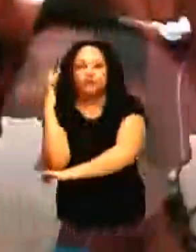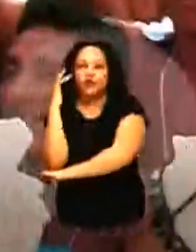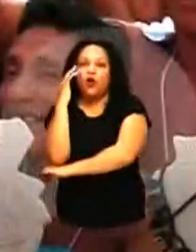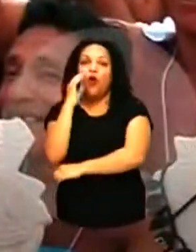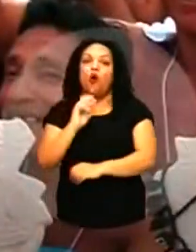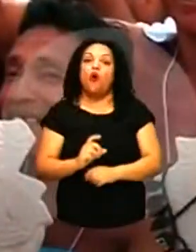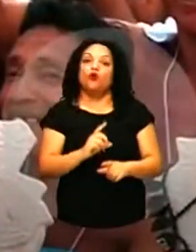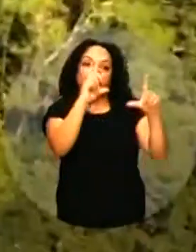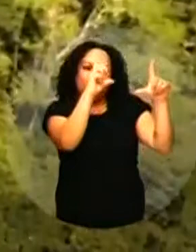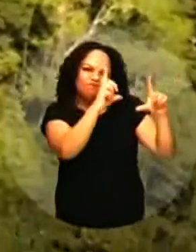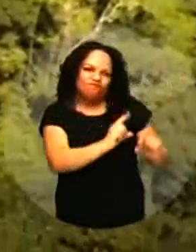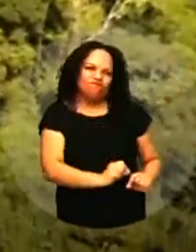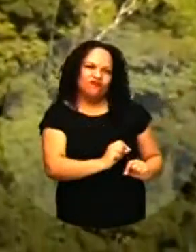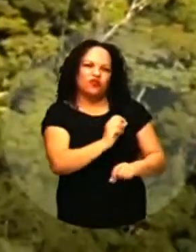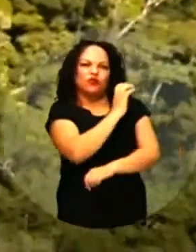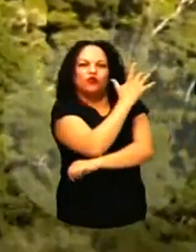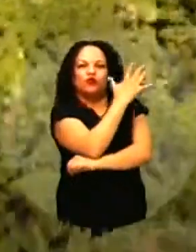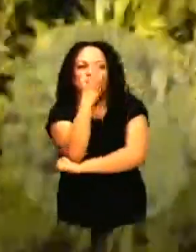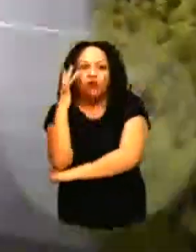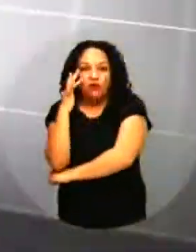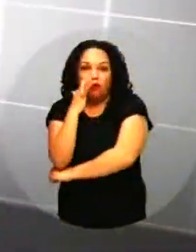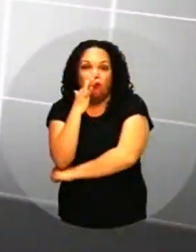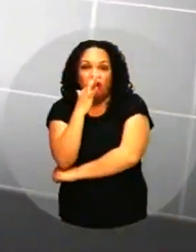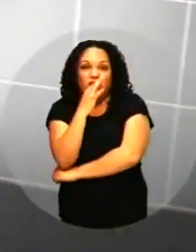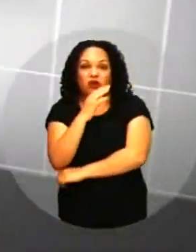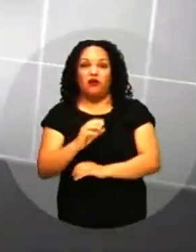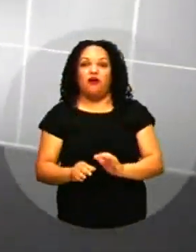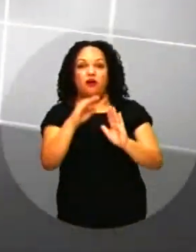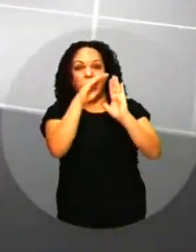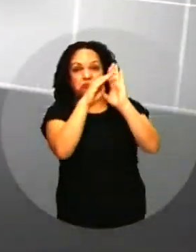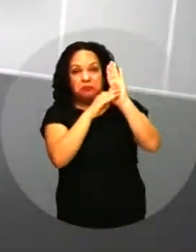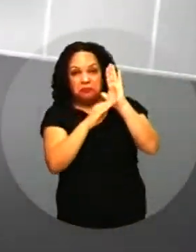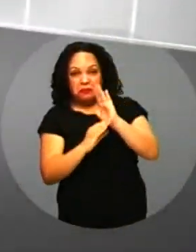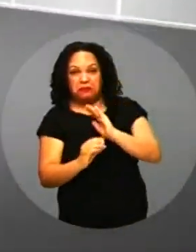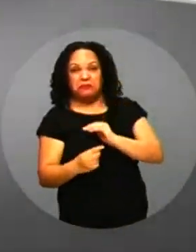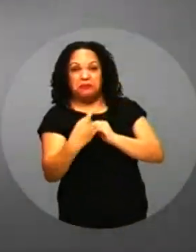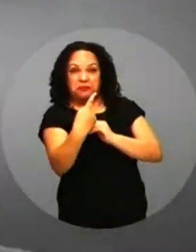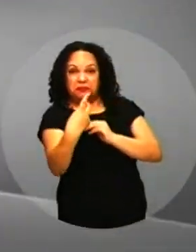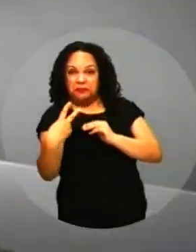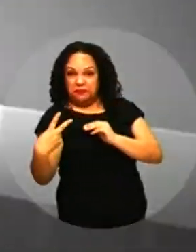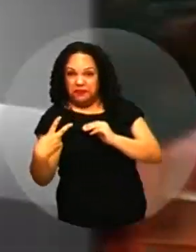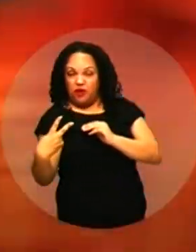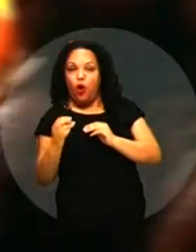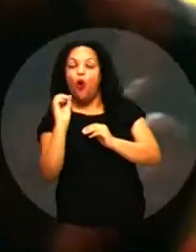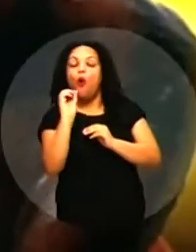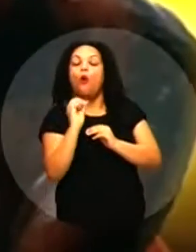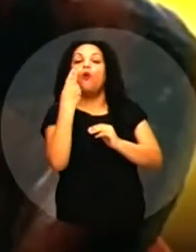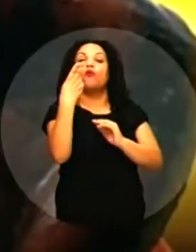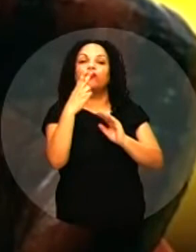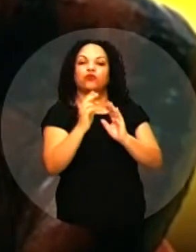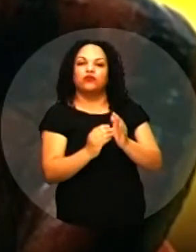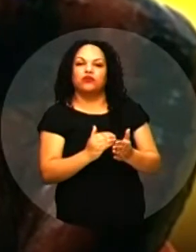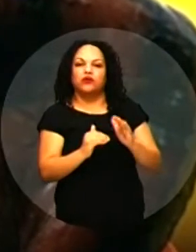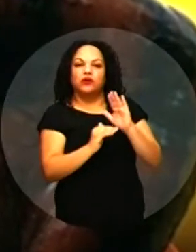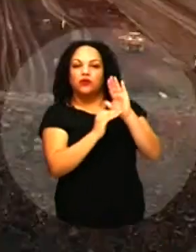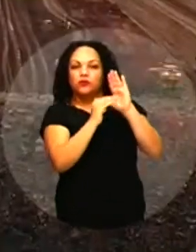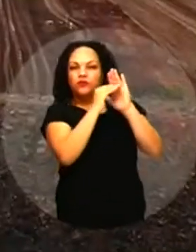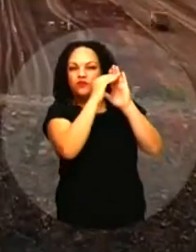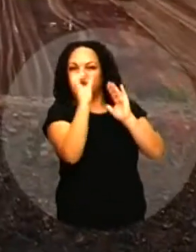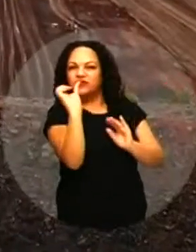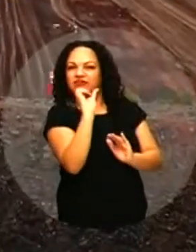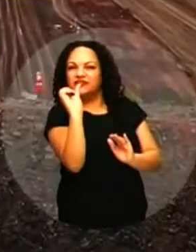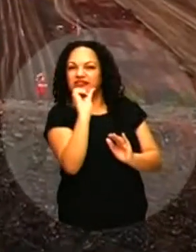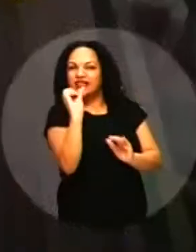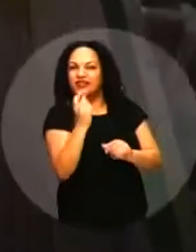que reduziu o desmatamento O que rebaixou o Brasil Para a 12ª economia do mundo Ou que levou o país Para a